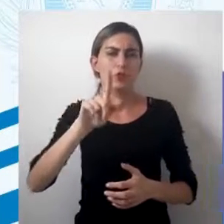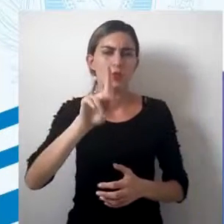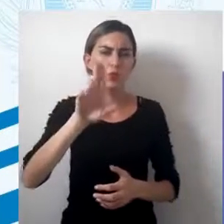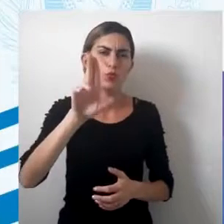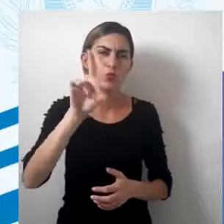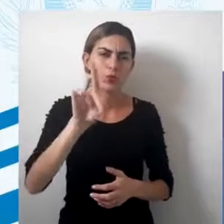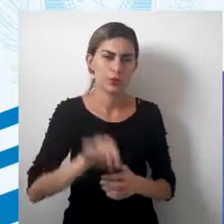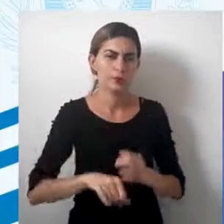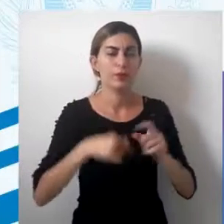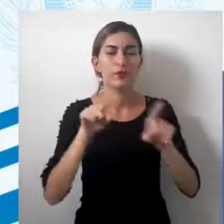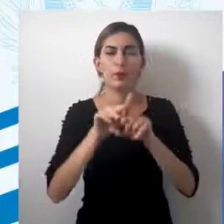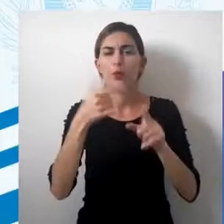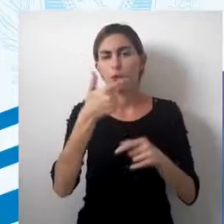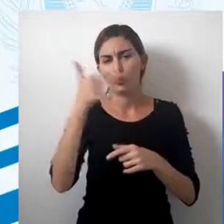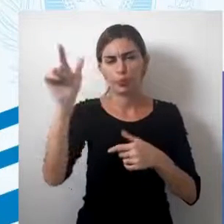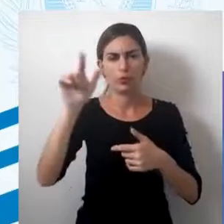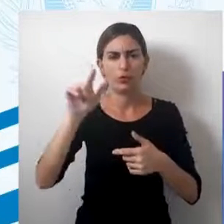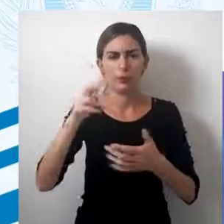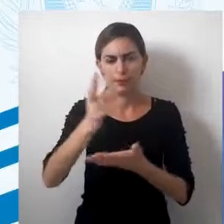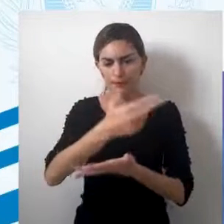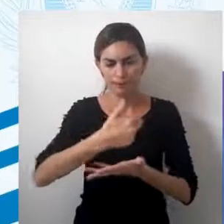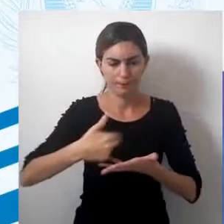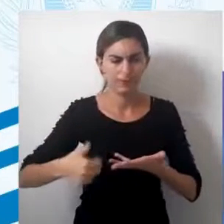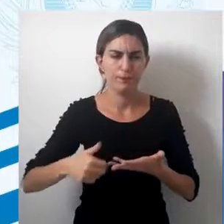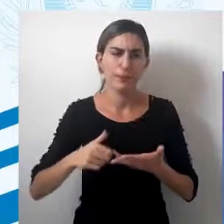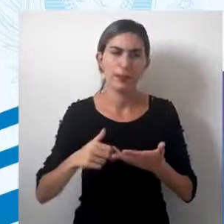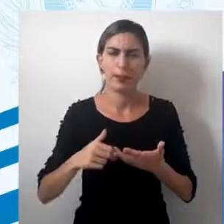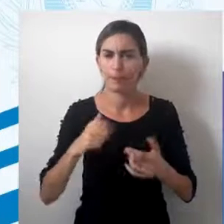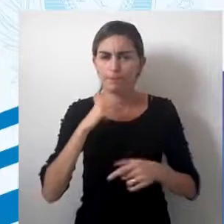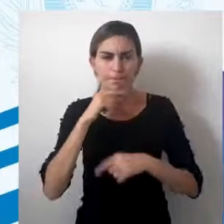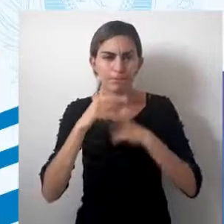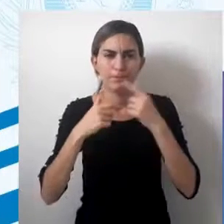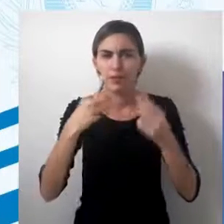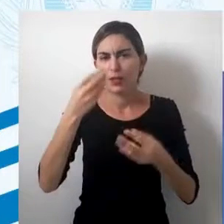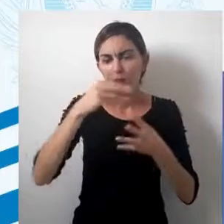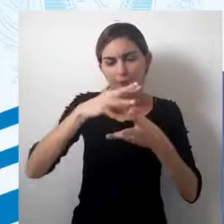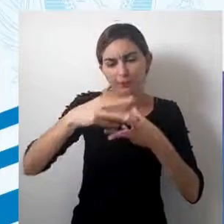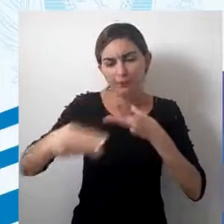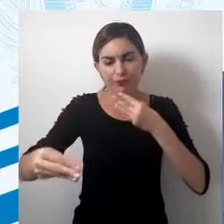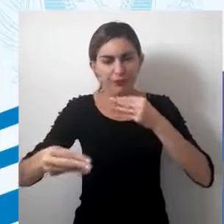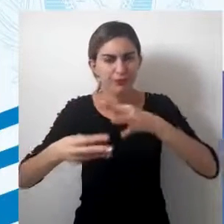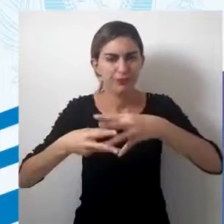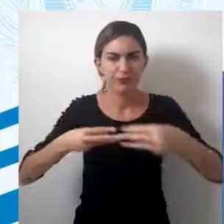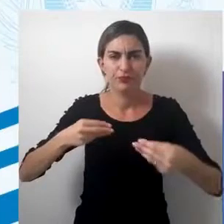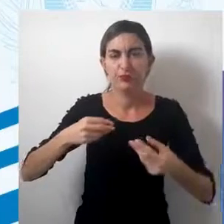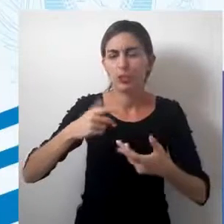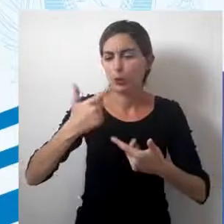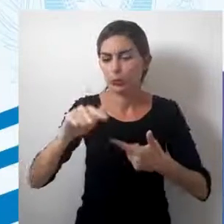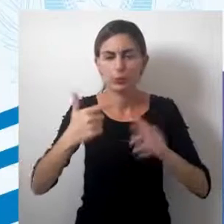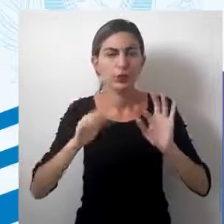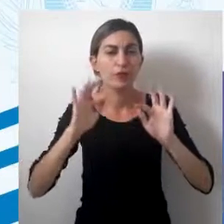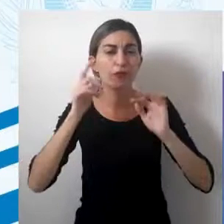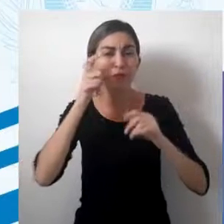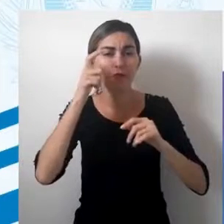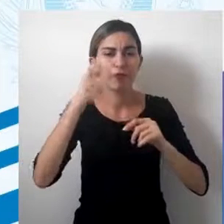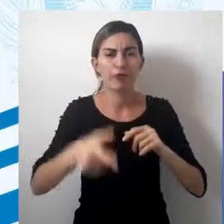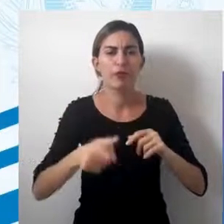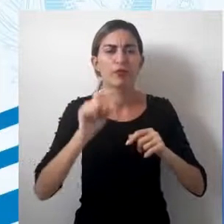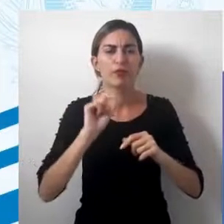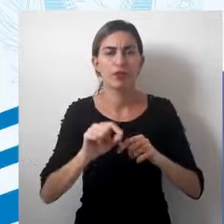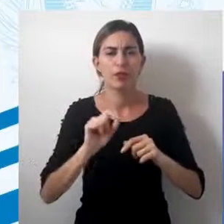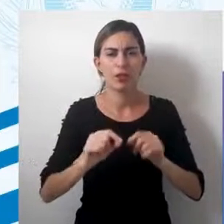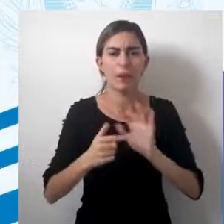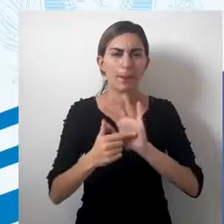é uma outra projeção, ela é descontínua, portanto, ela é fragmentada, tem a finalidade de mostrar